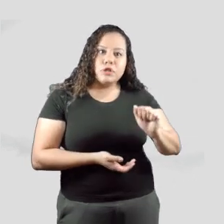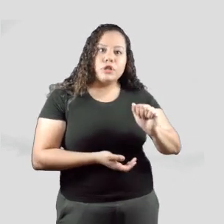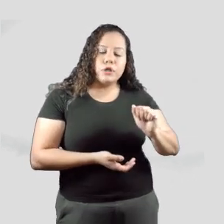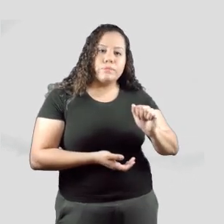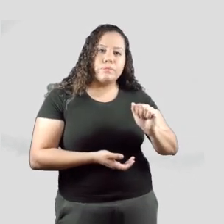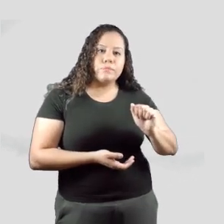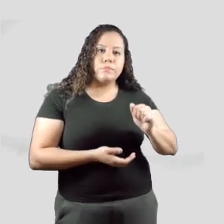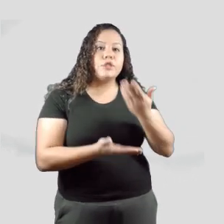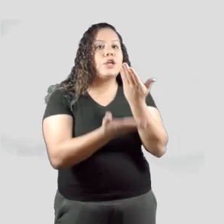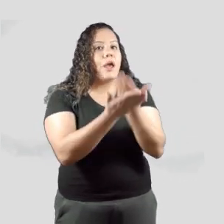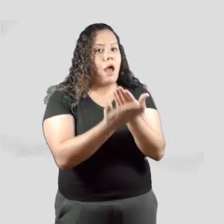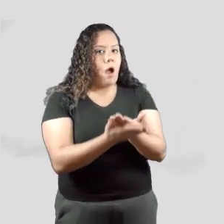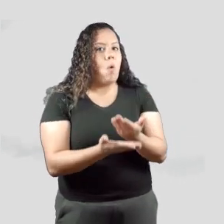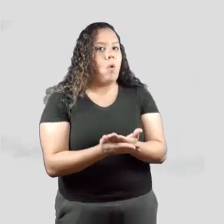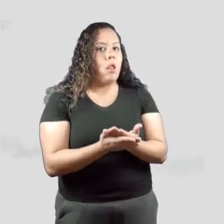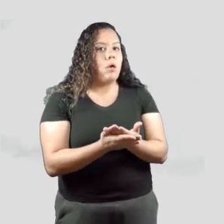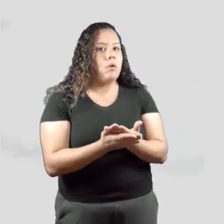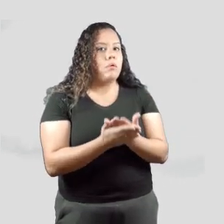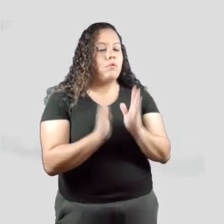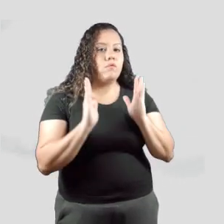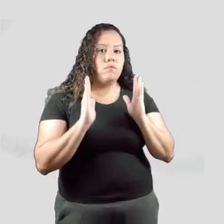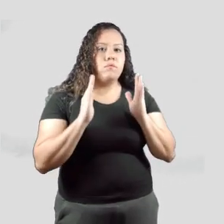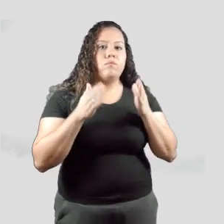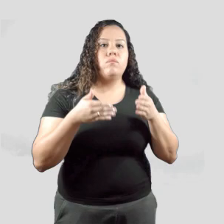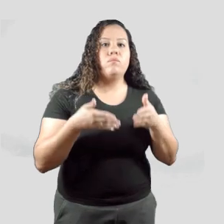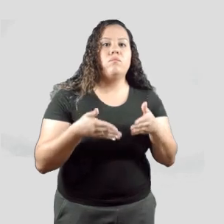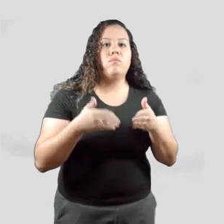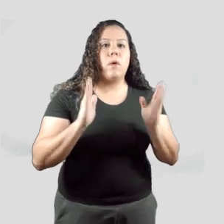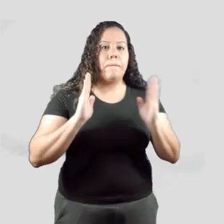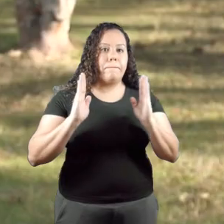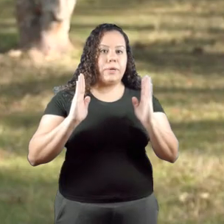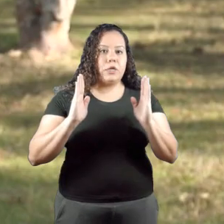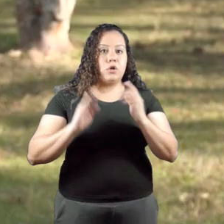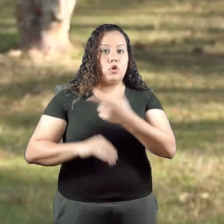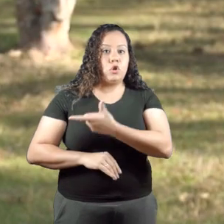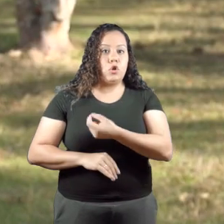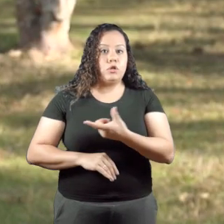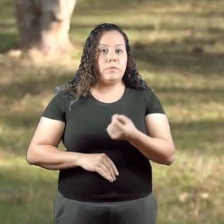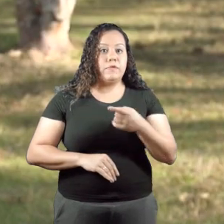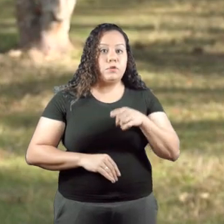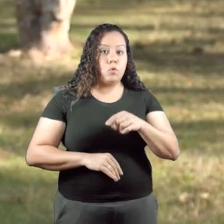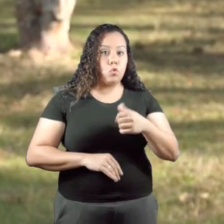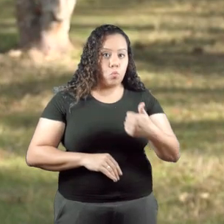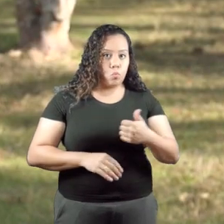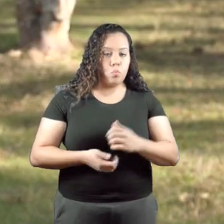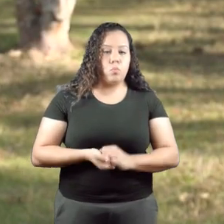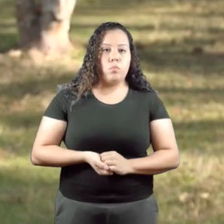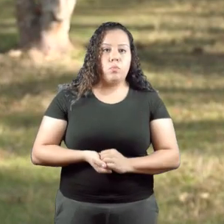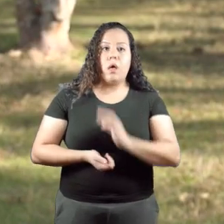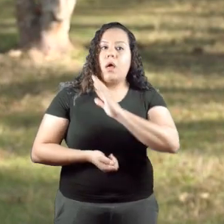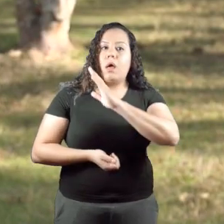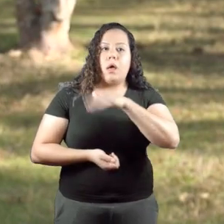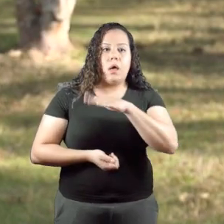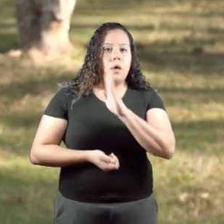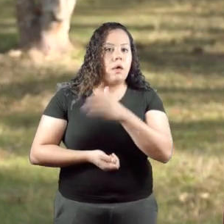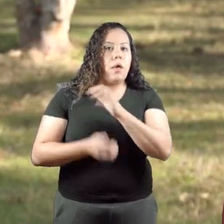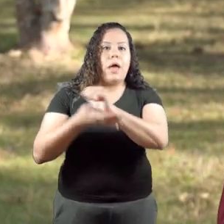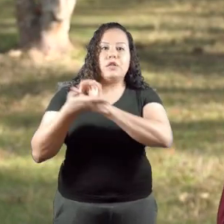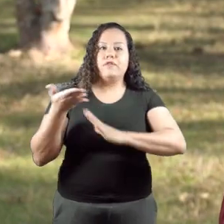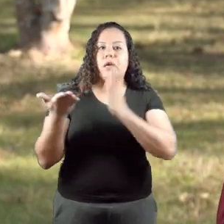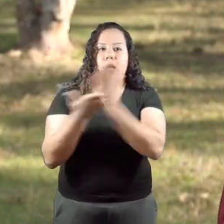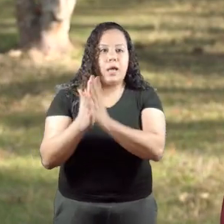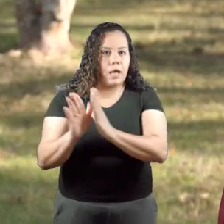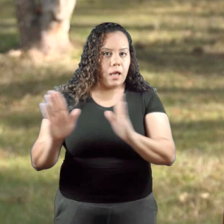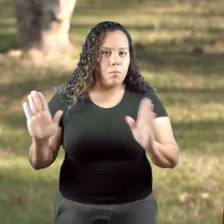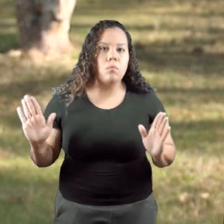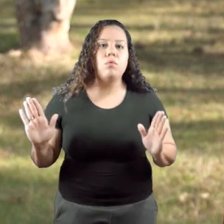dia letivo do semestre acadêmico referente ao período 2020.1. É o